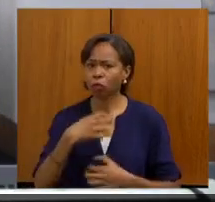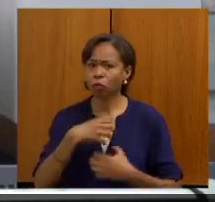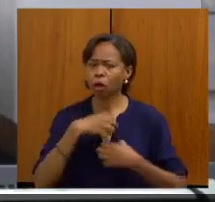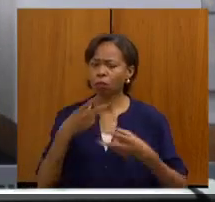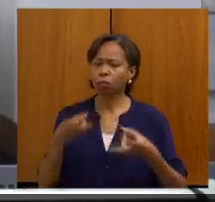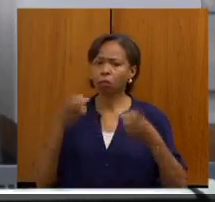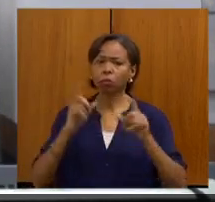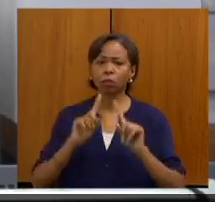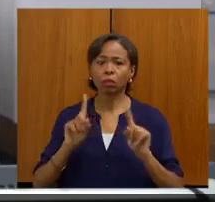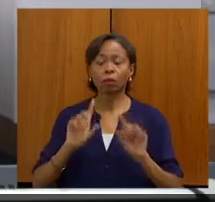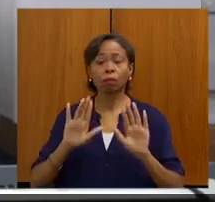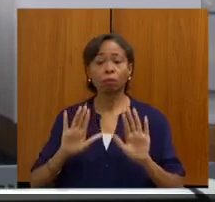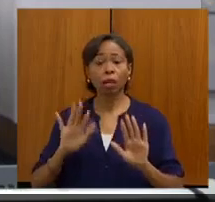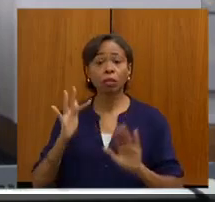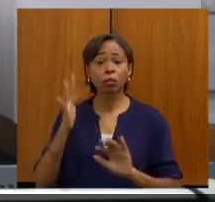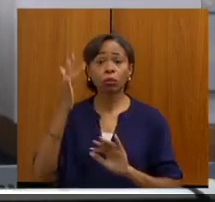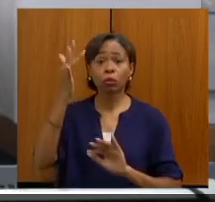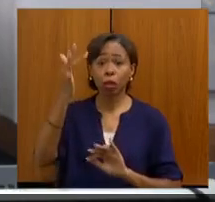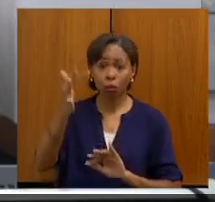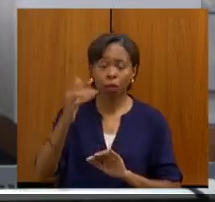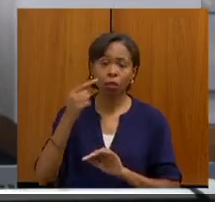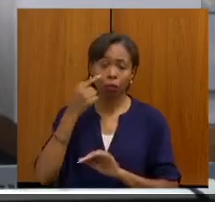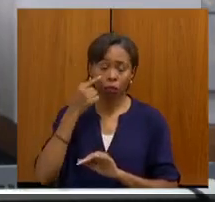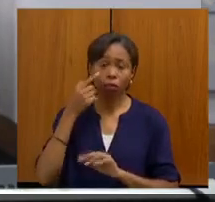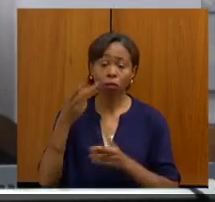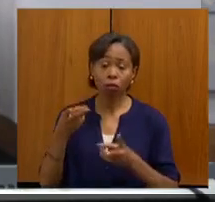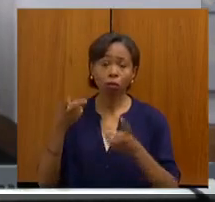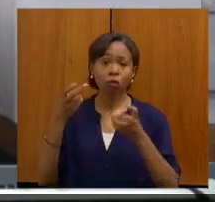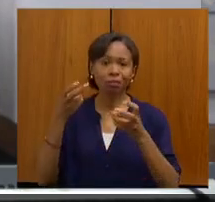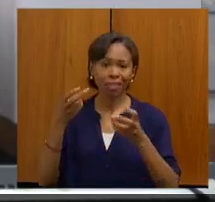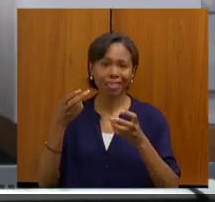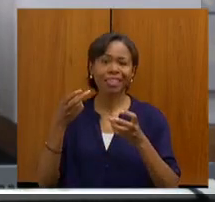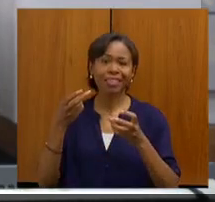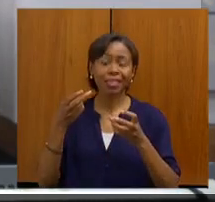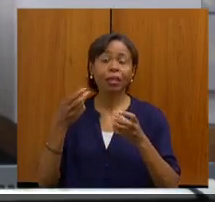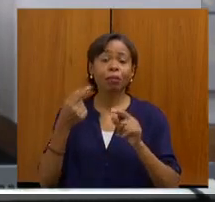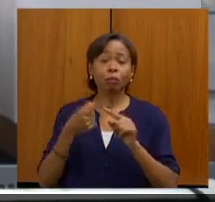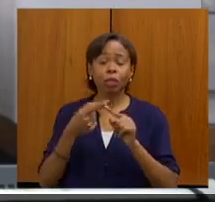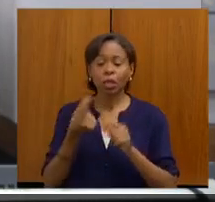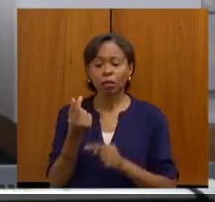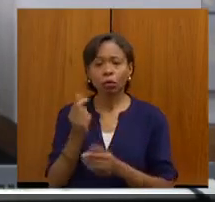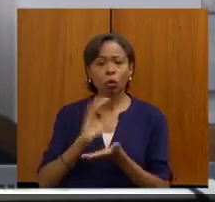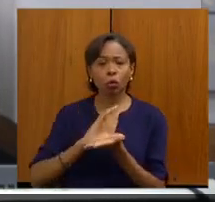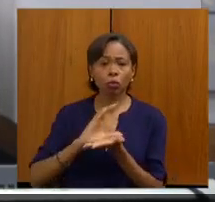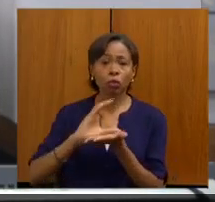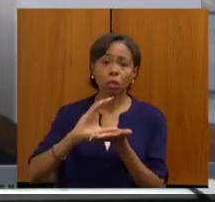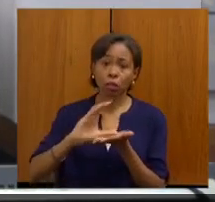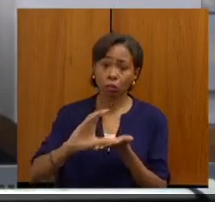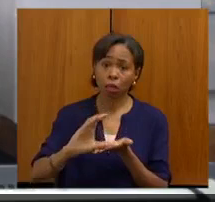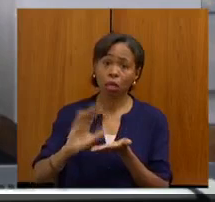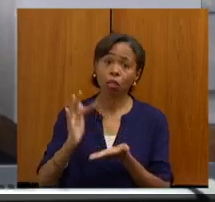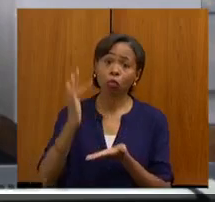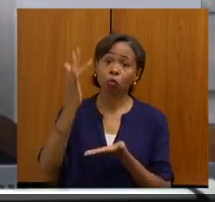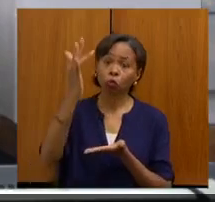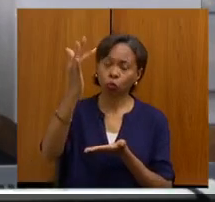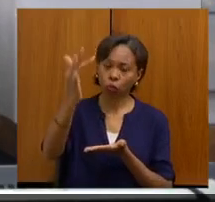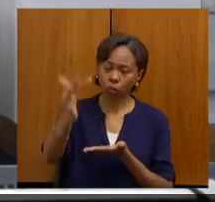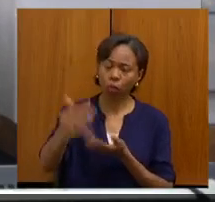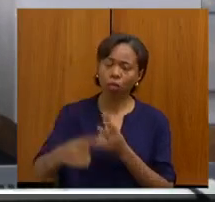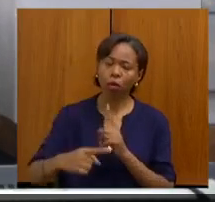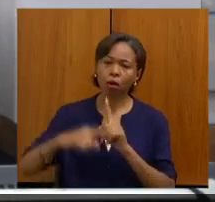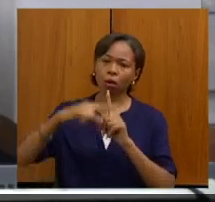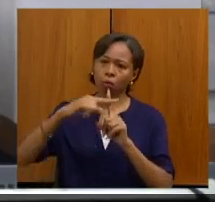aqui será sentido daqui a alguns anos, porque realmente esse investimento surte um efeito mais para frente.